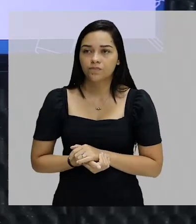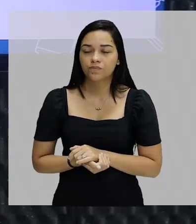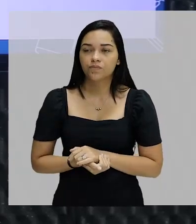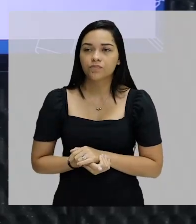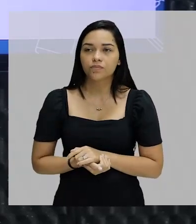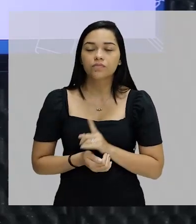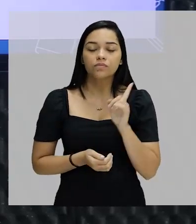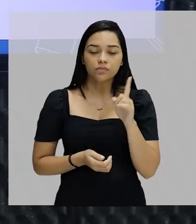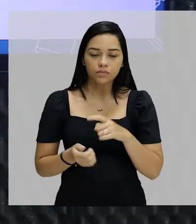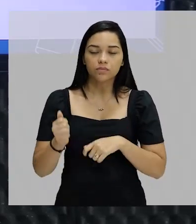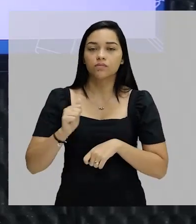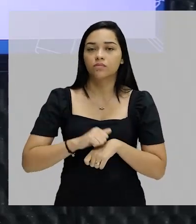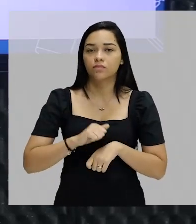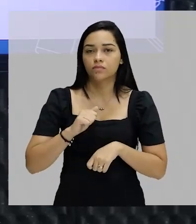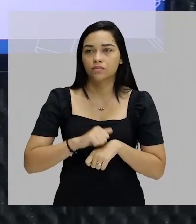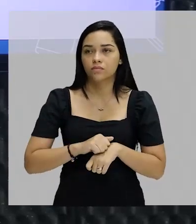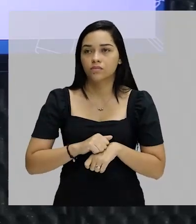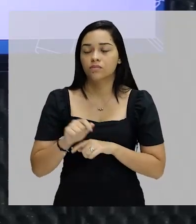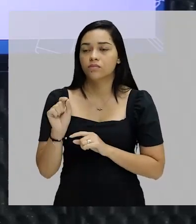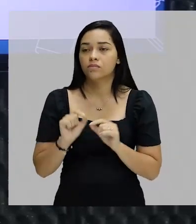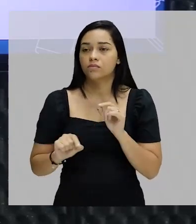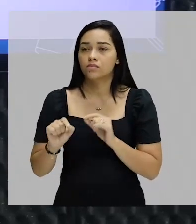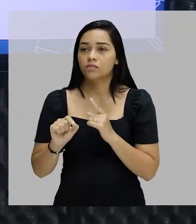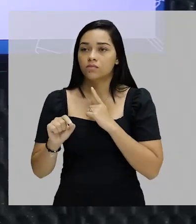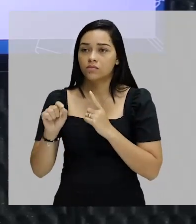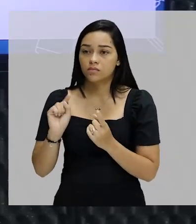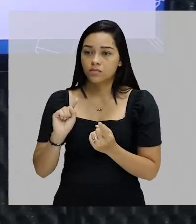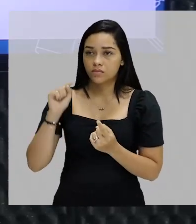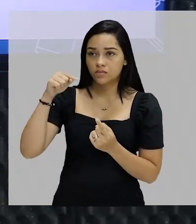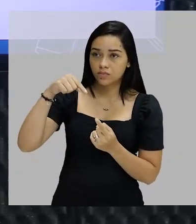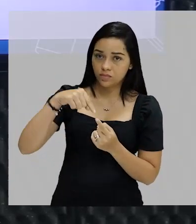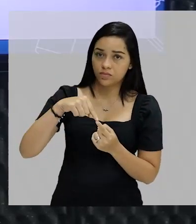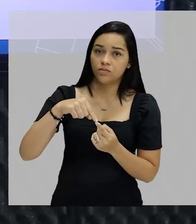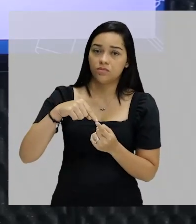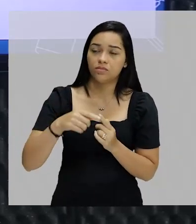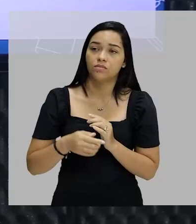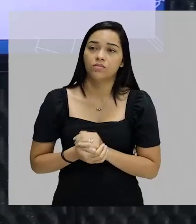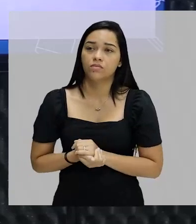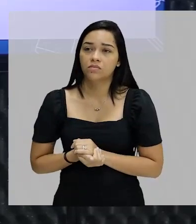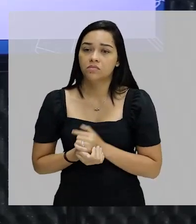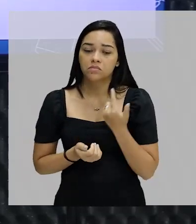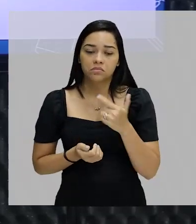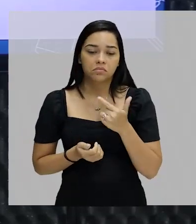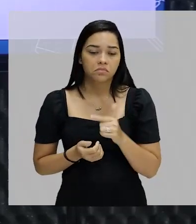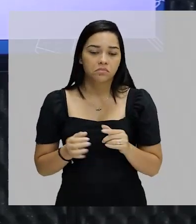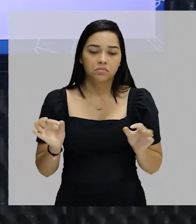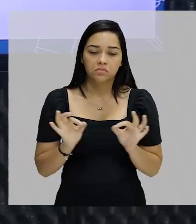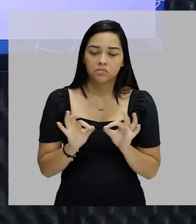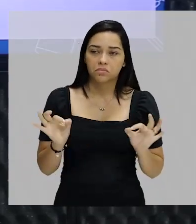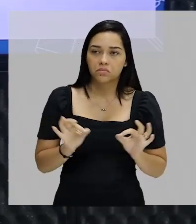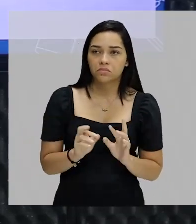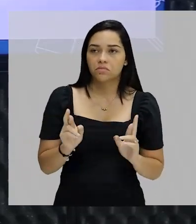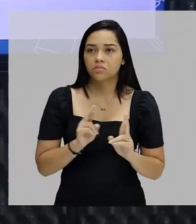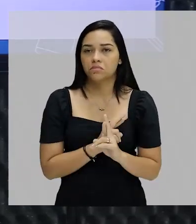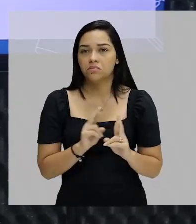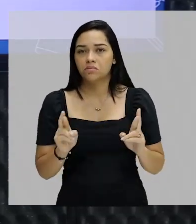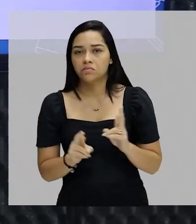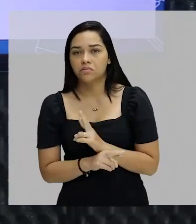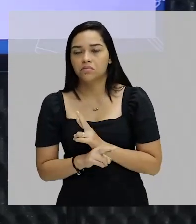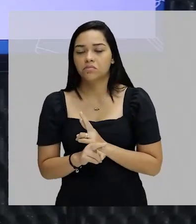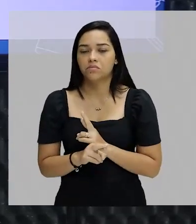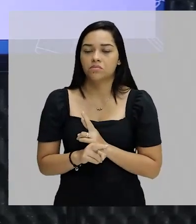Absolutamente é pobre. Pelo critério objetivo da coisa. Sem nenhum tipo de relativismo, de